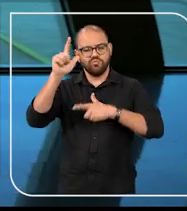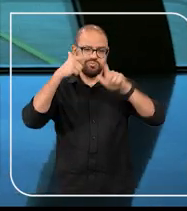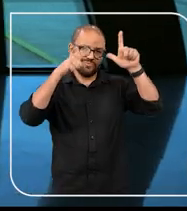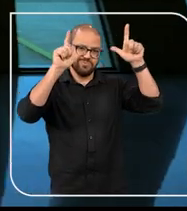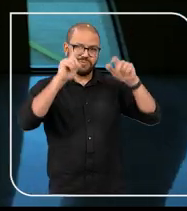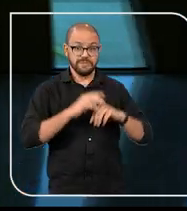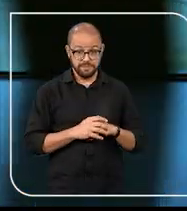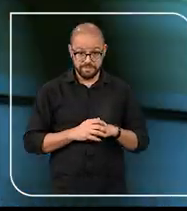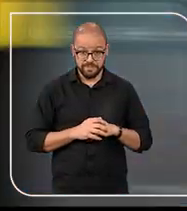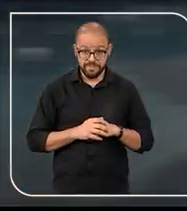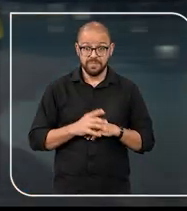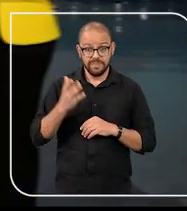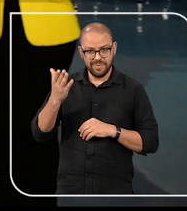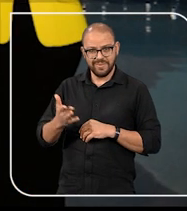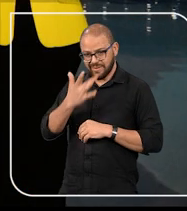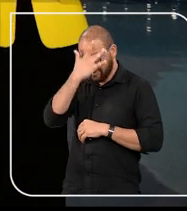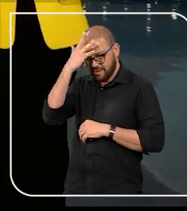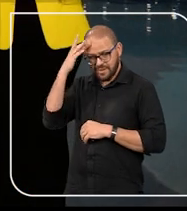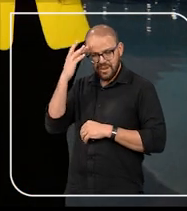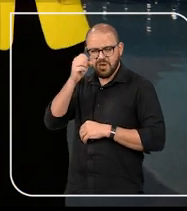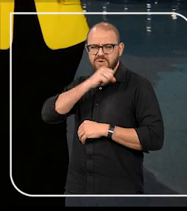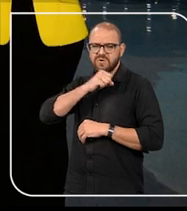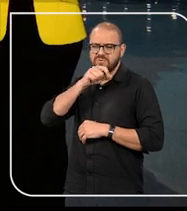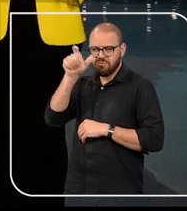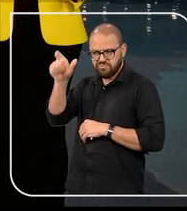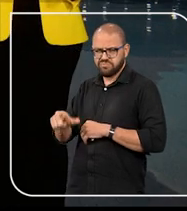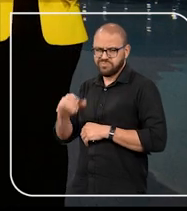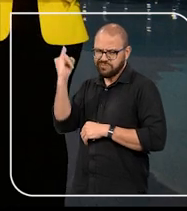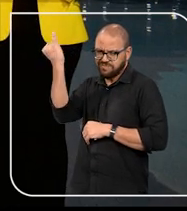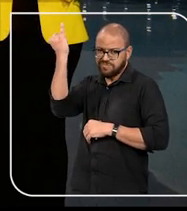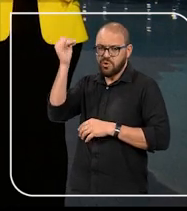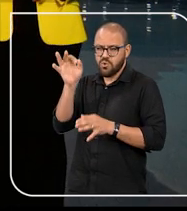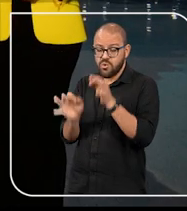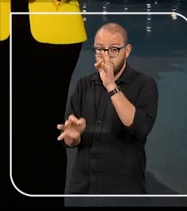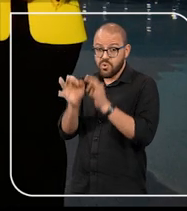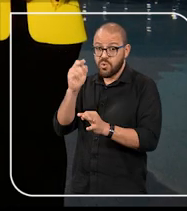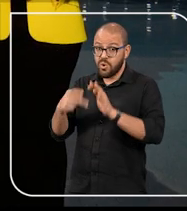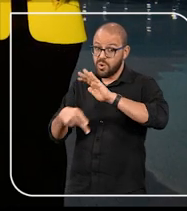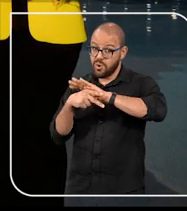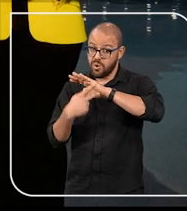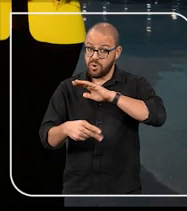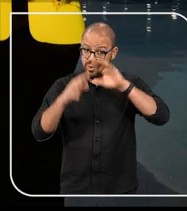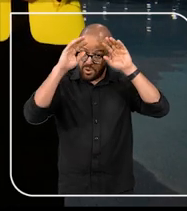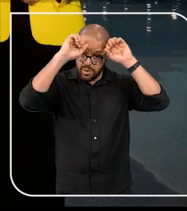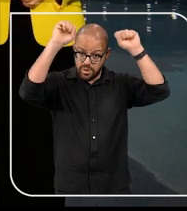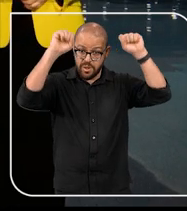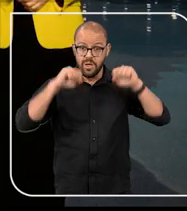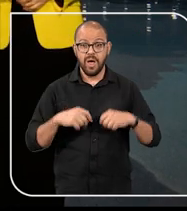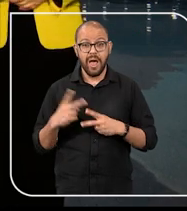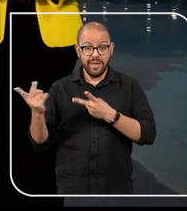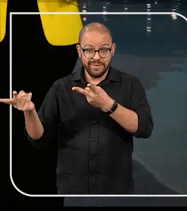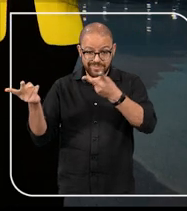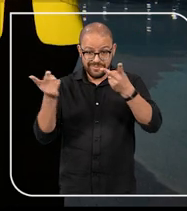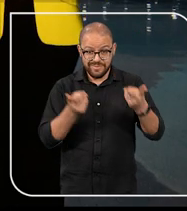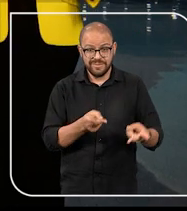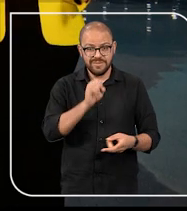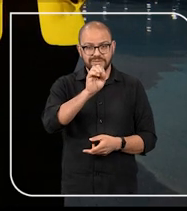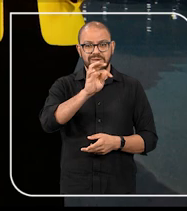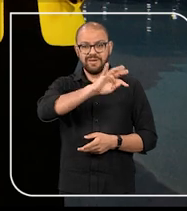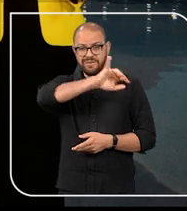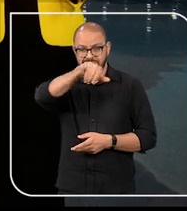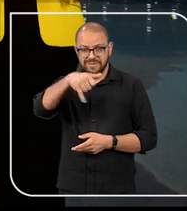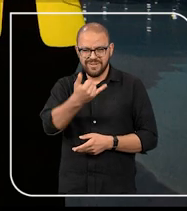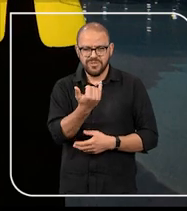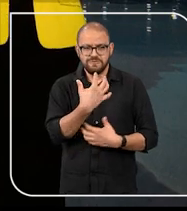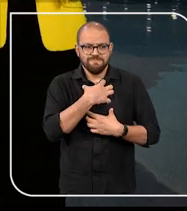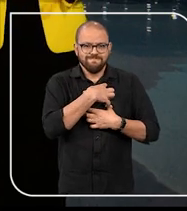entre outros. E se a pessoa idosa já é prioridade nos julgados da Corte aqui visitando